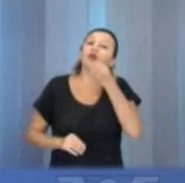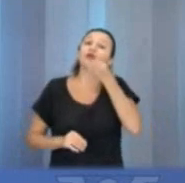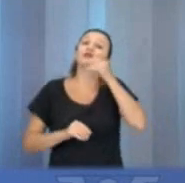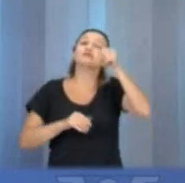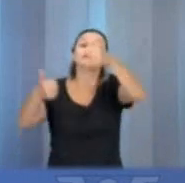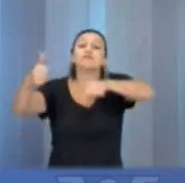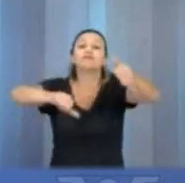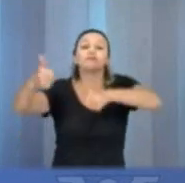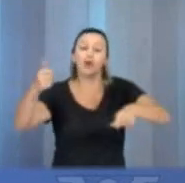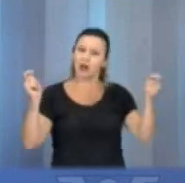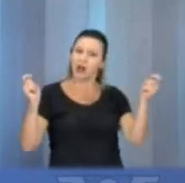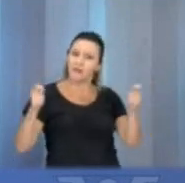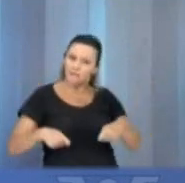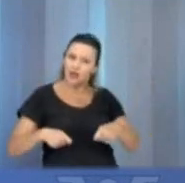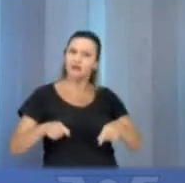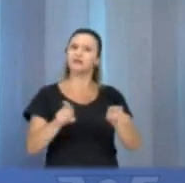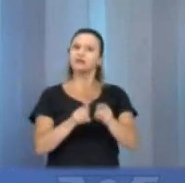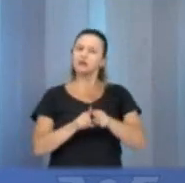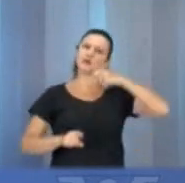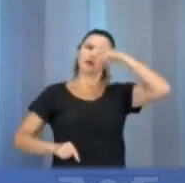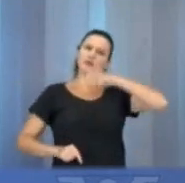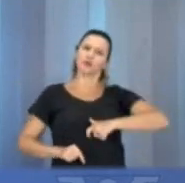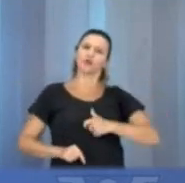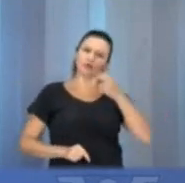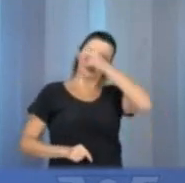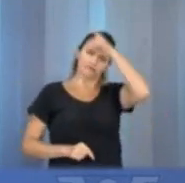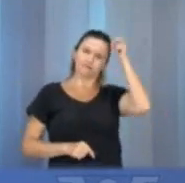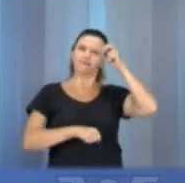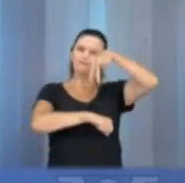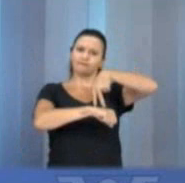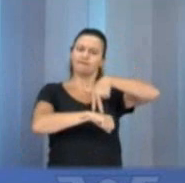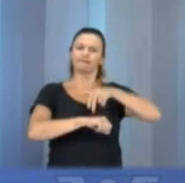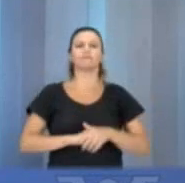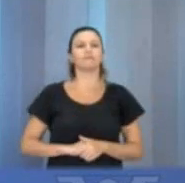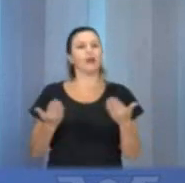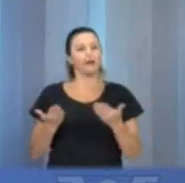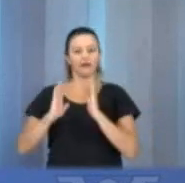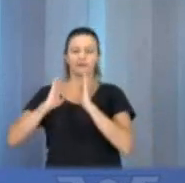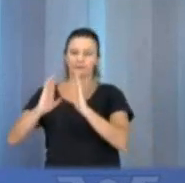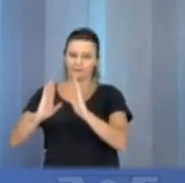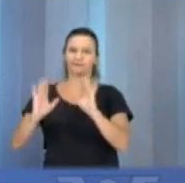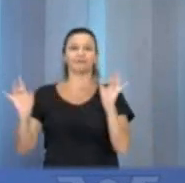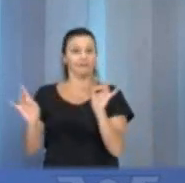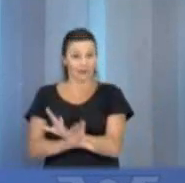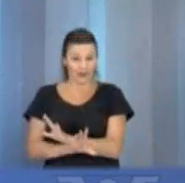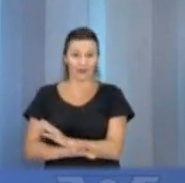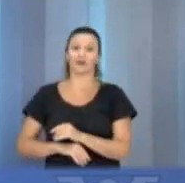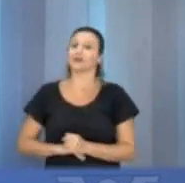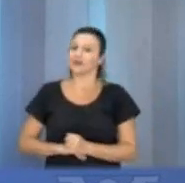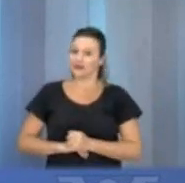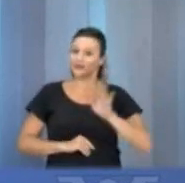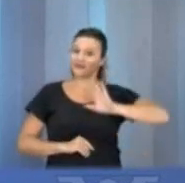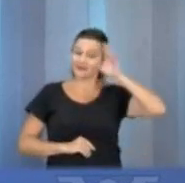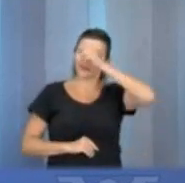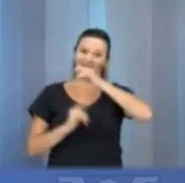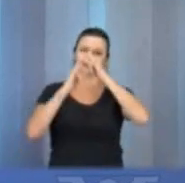julgar quem tem competência e compostura para ser prefeito. Terminamos esse primeiro bloco do debate entre os candidatos a prefeitos